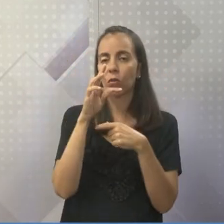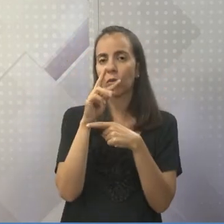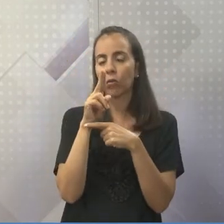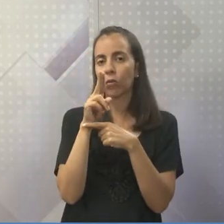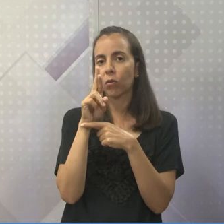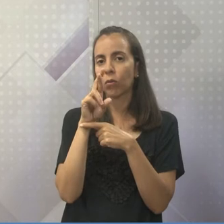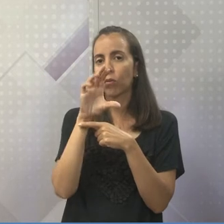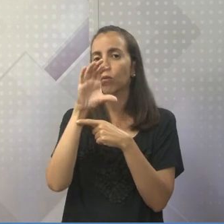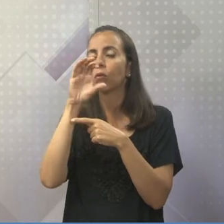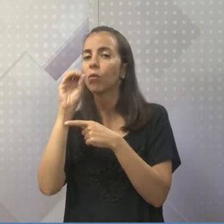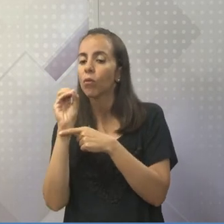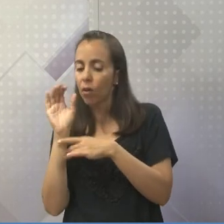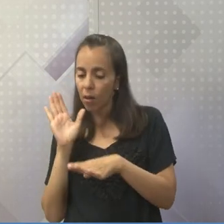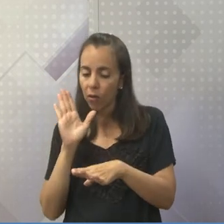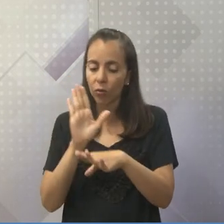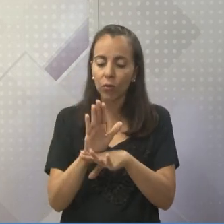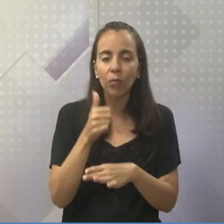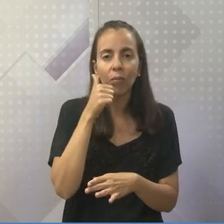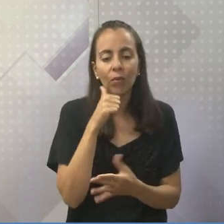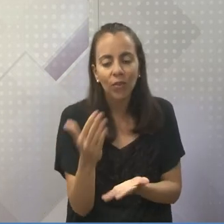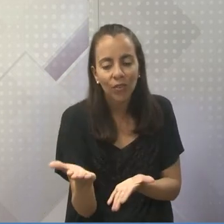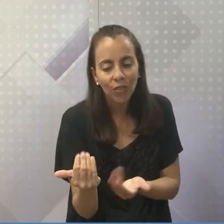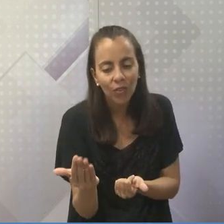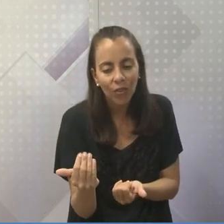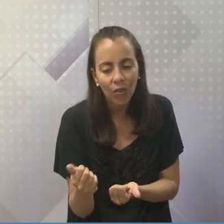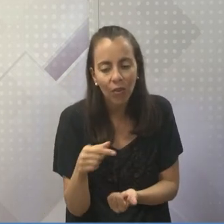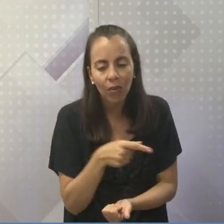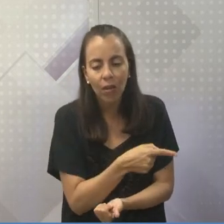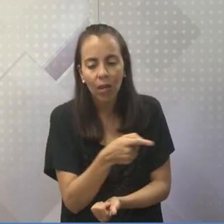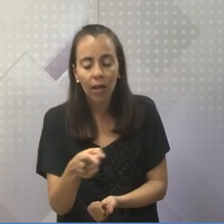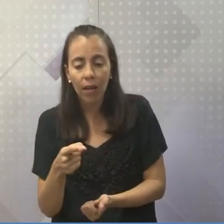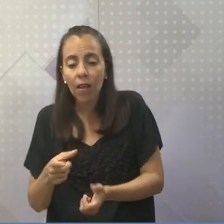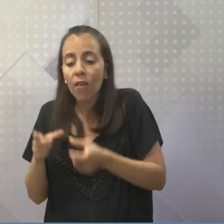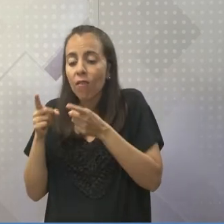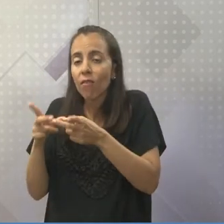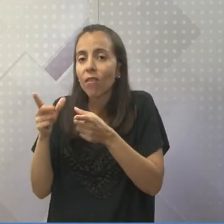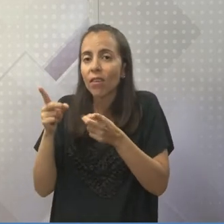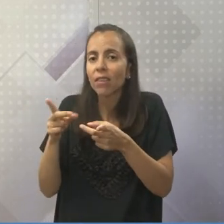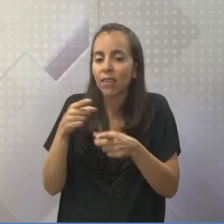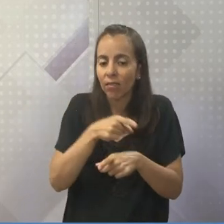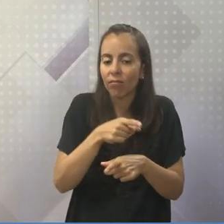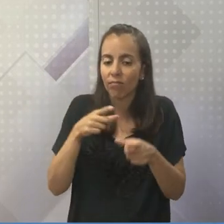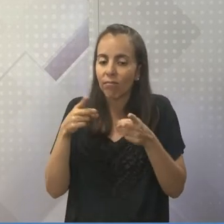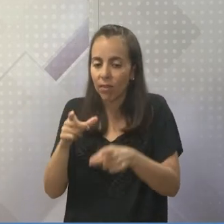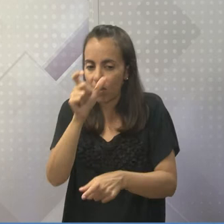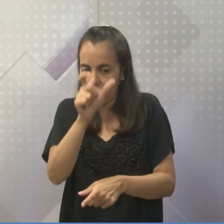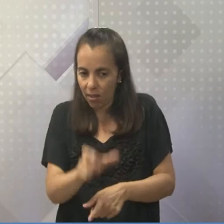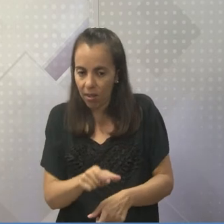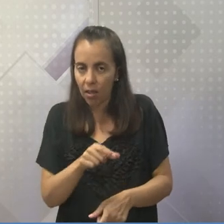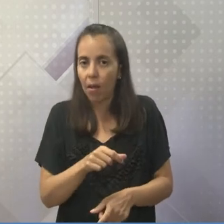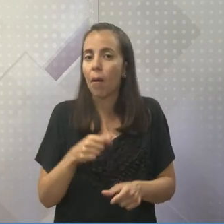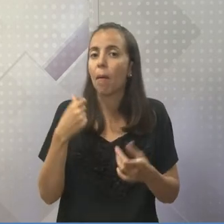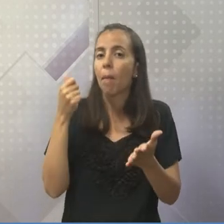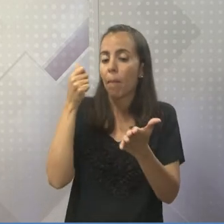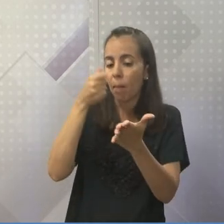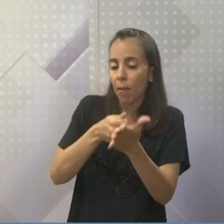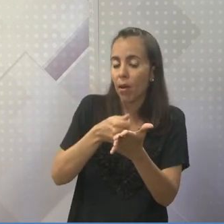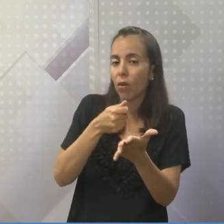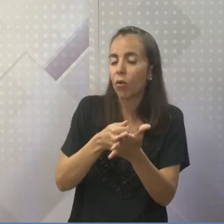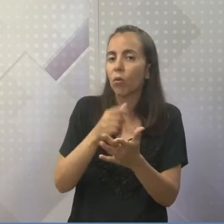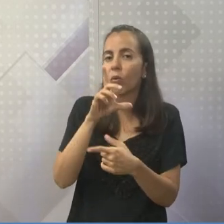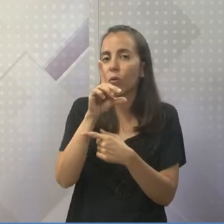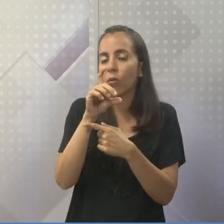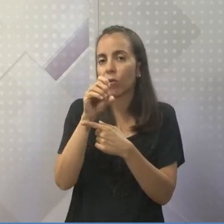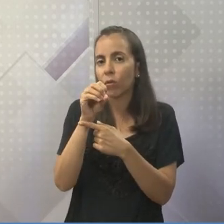ajudou uma jovem que estava sendo vendida. Ele pagou o dote. Naquela época, existia uma coisa chamada dote.